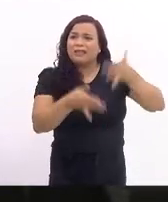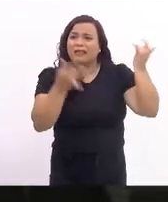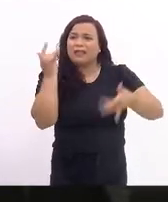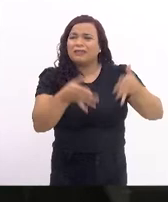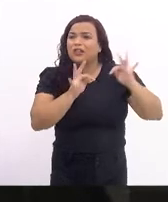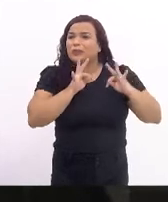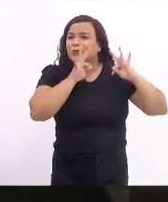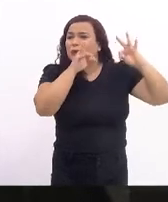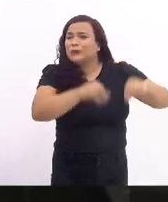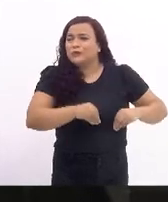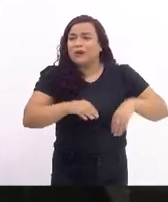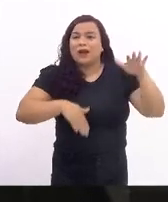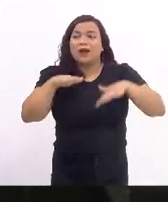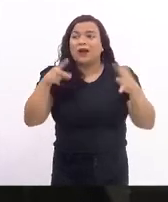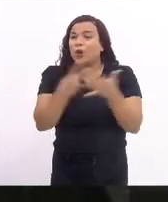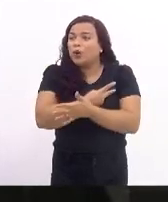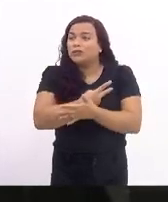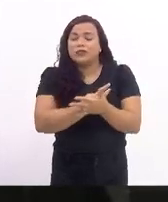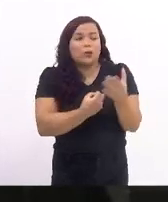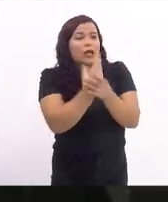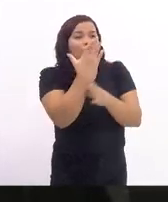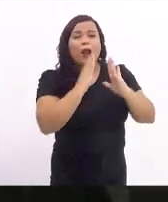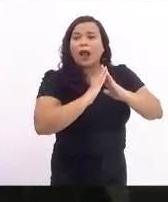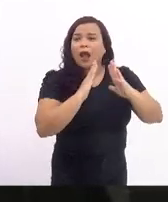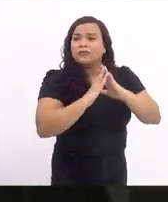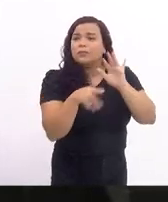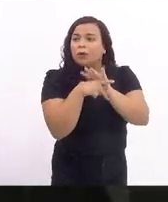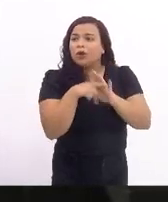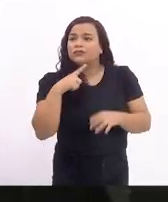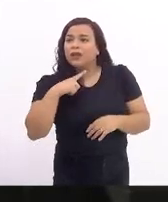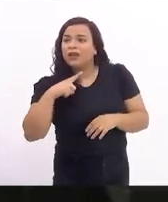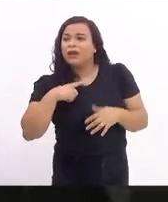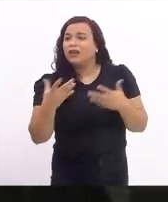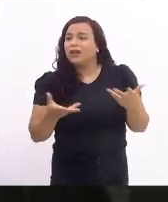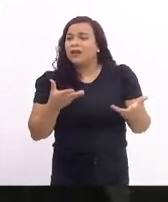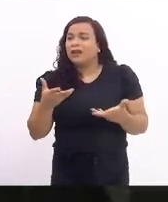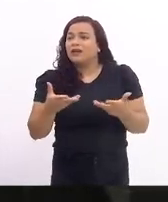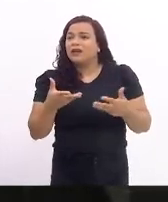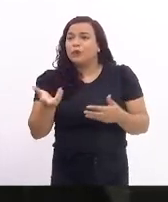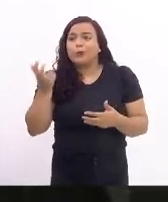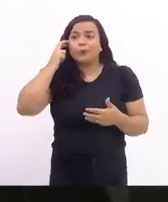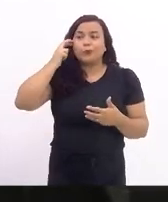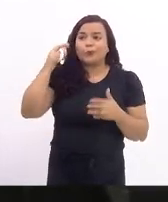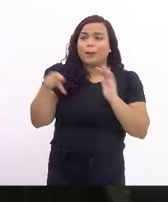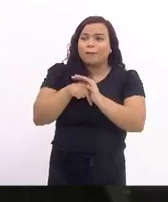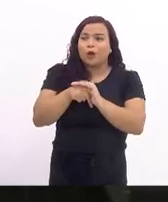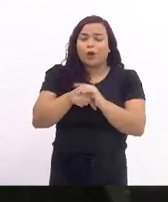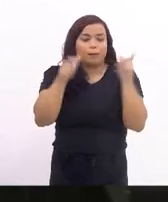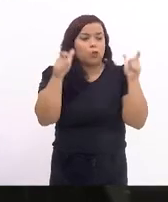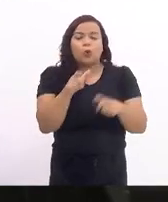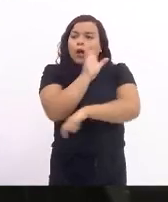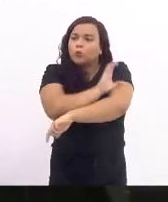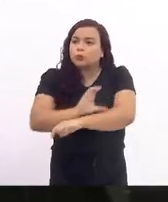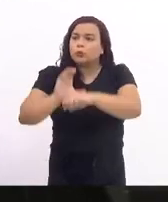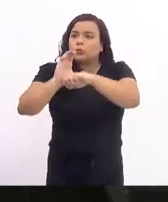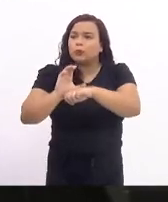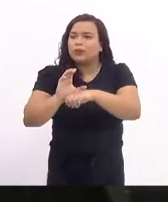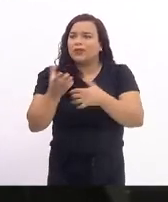vezes um pequeno patrimônio, uma casinha, a sua cultura local, tem que abandonar